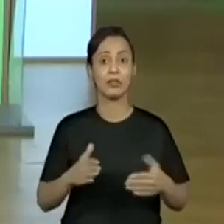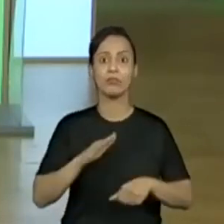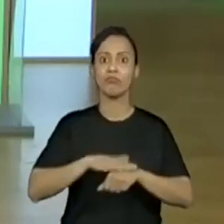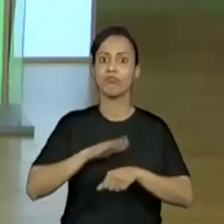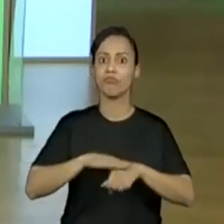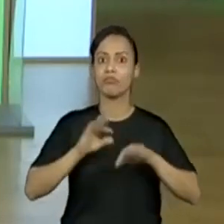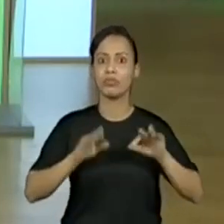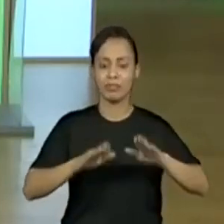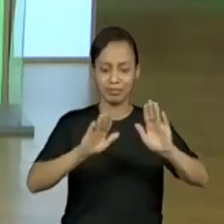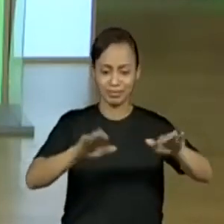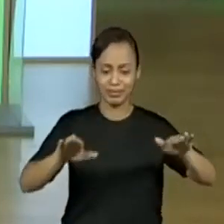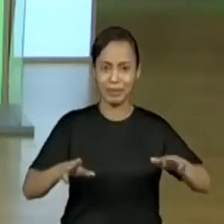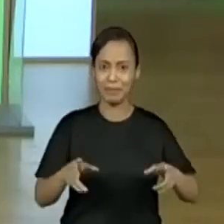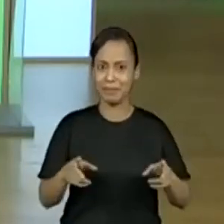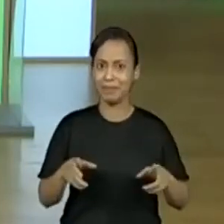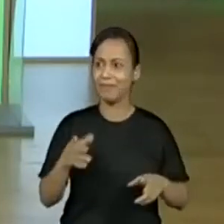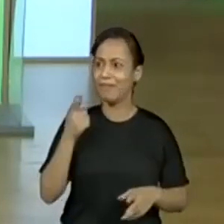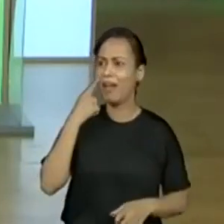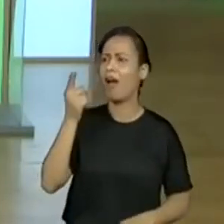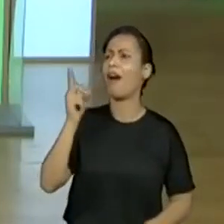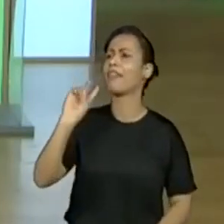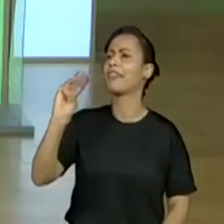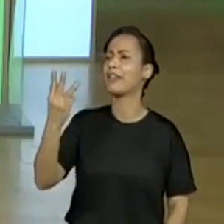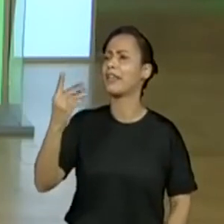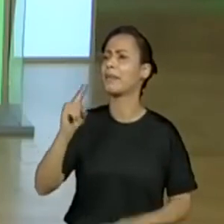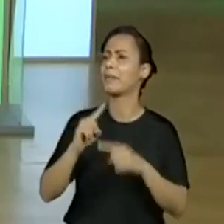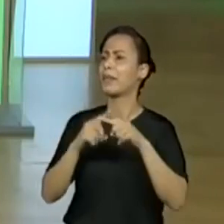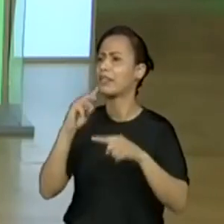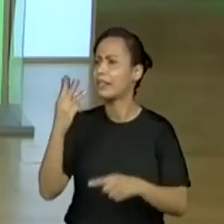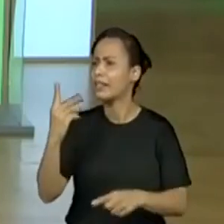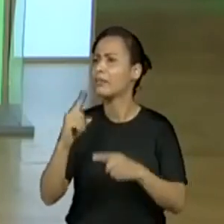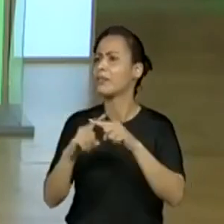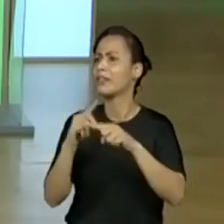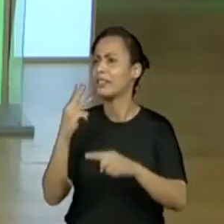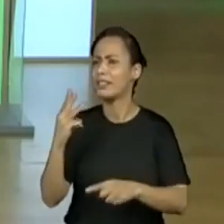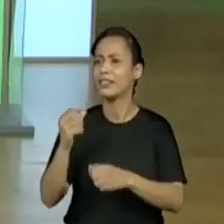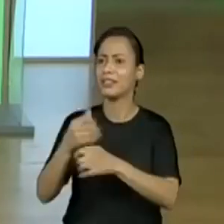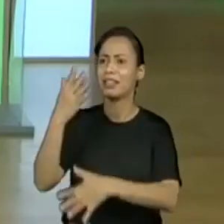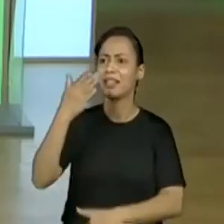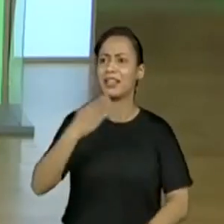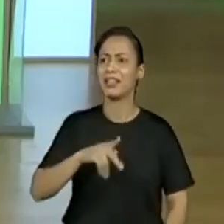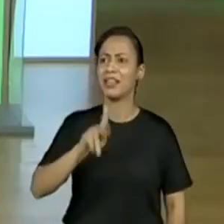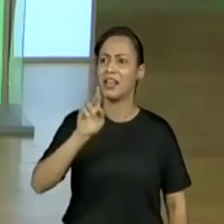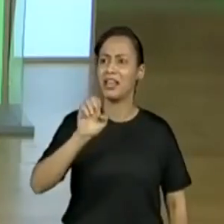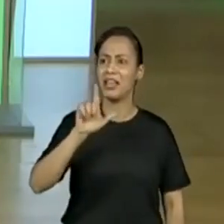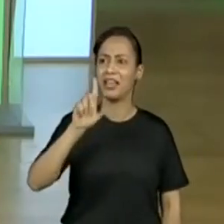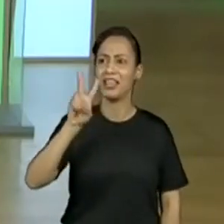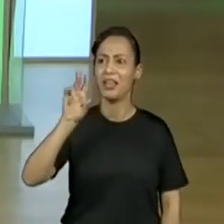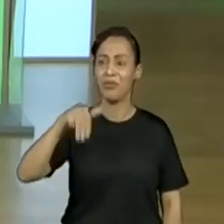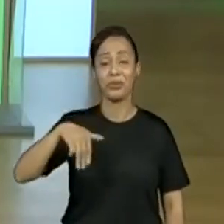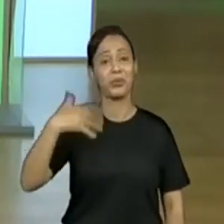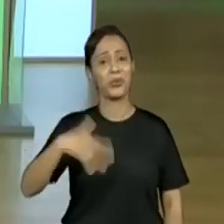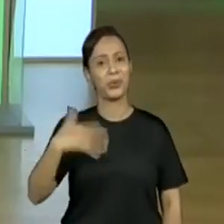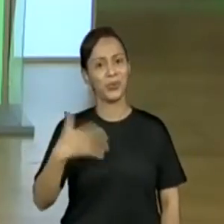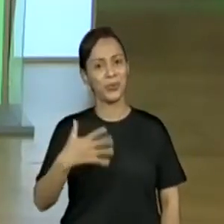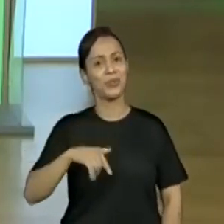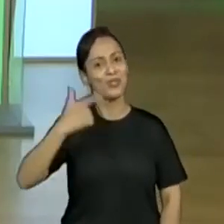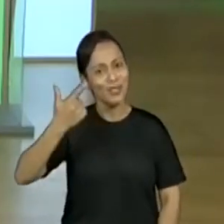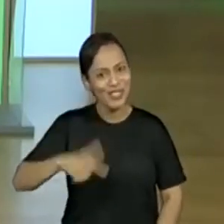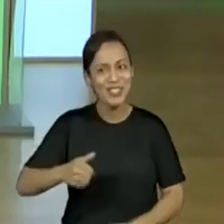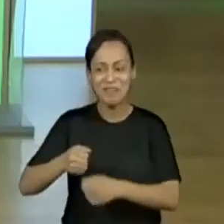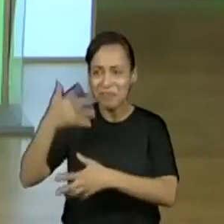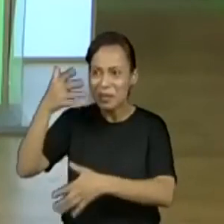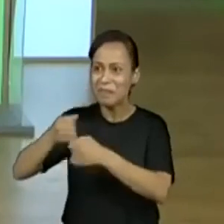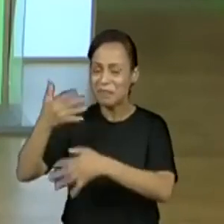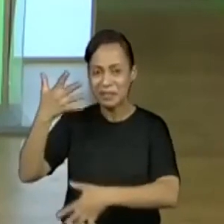estudantes que já perceberam isso, Progenô. O aluno Kelvin está aí super participativo hoje, Parabéns. E ele já colocou aí a